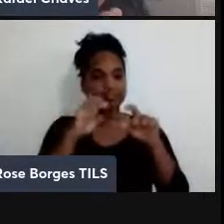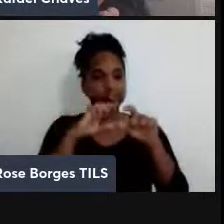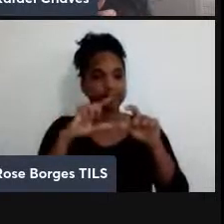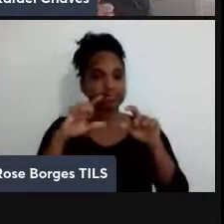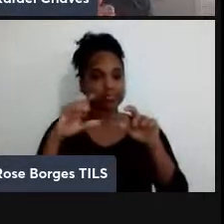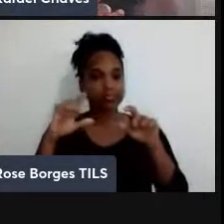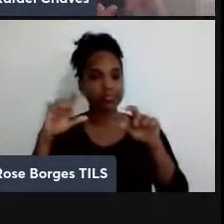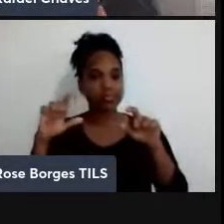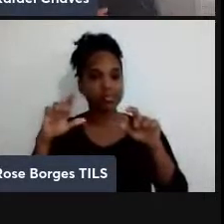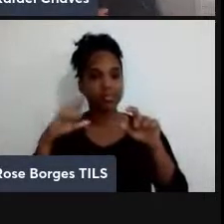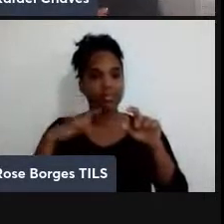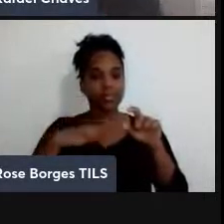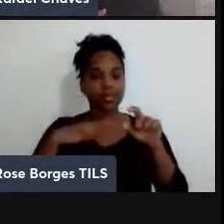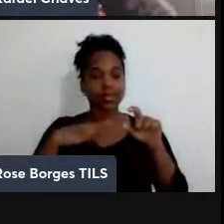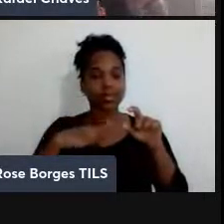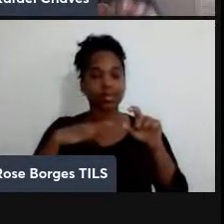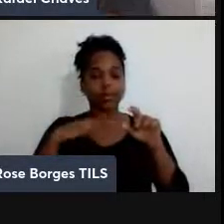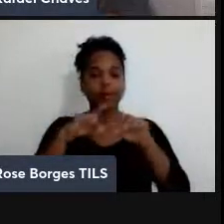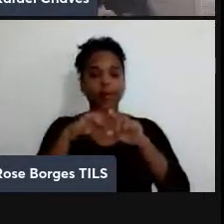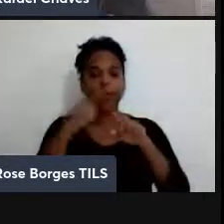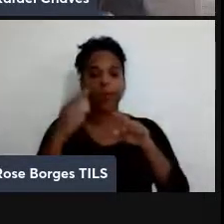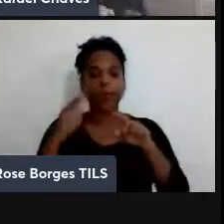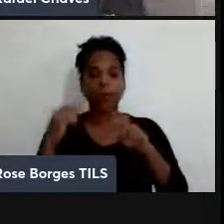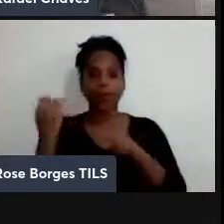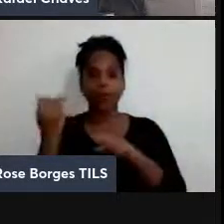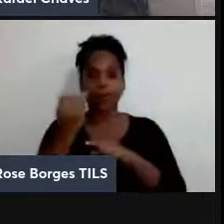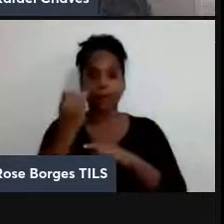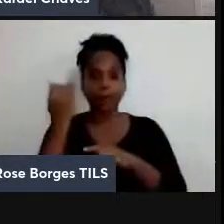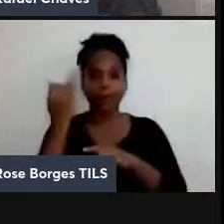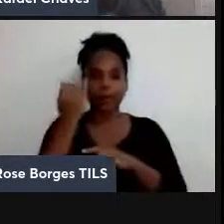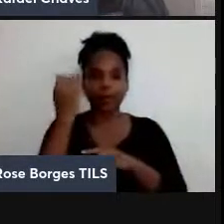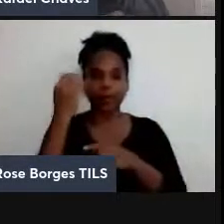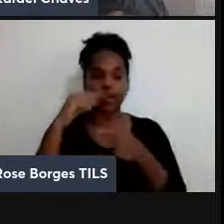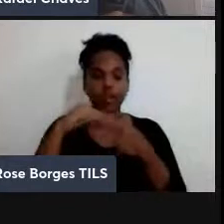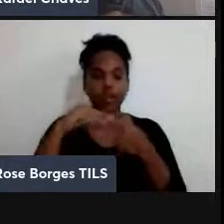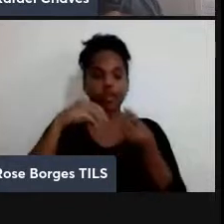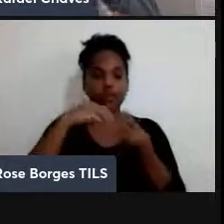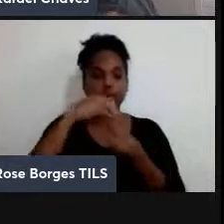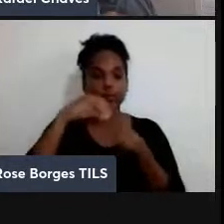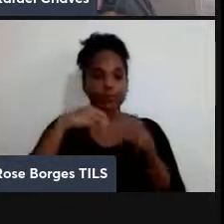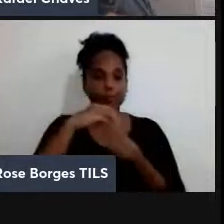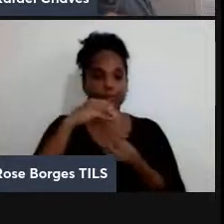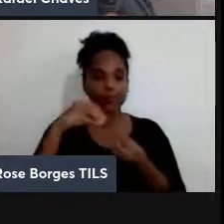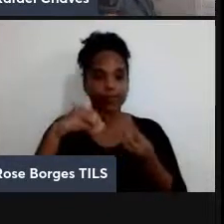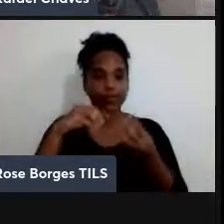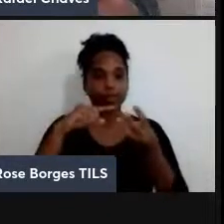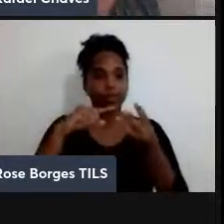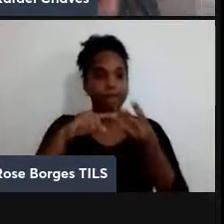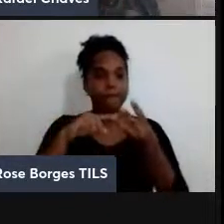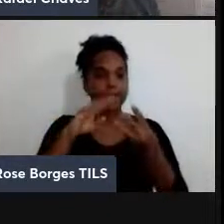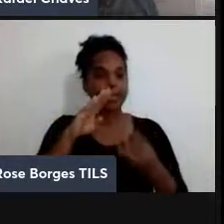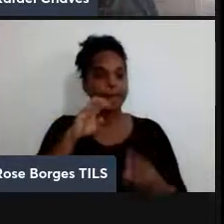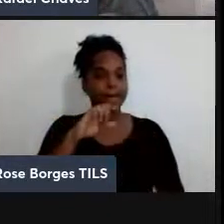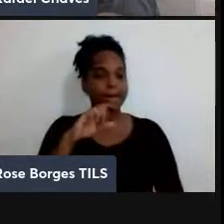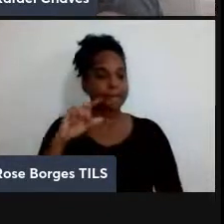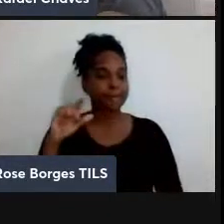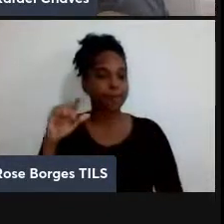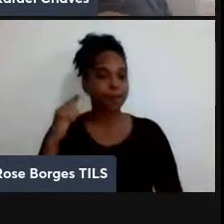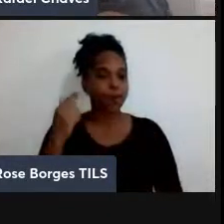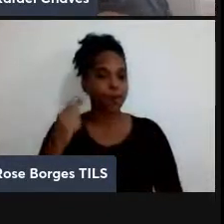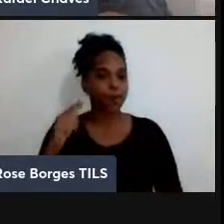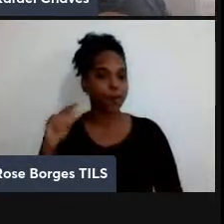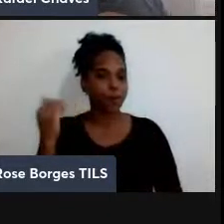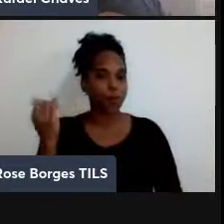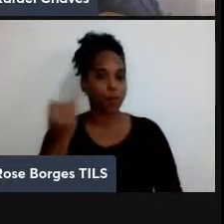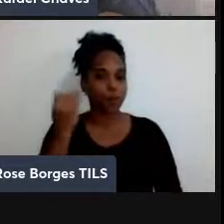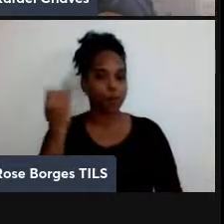de superposição, emaranhamento, violação de uma desigualdade de Bell. Um outro elemento que também é muito importante, foi muito importante no